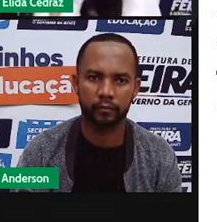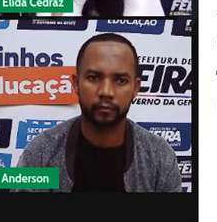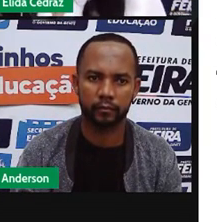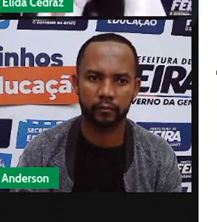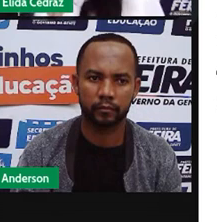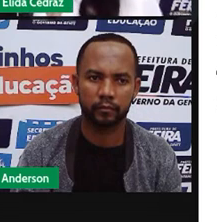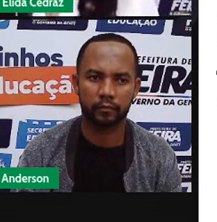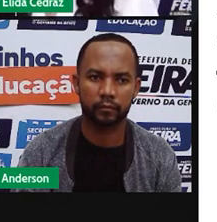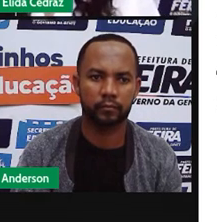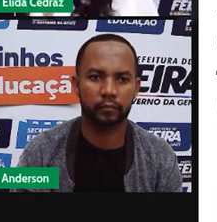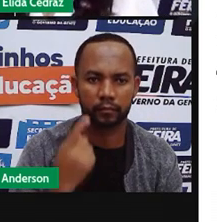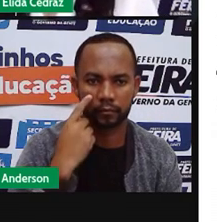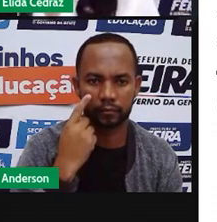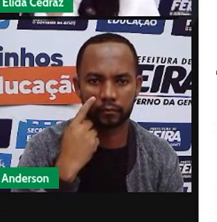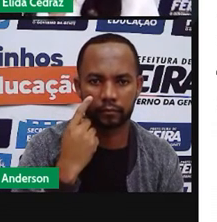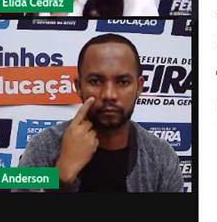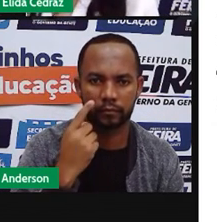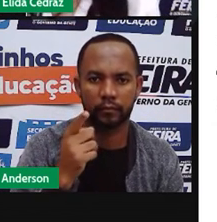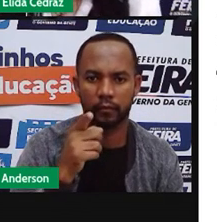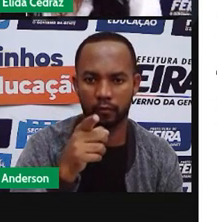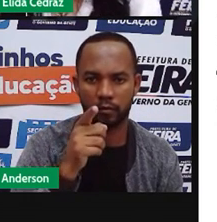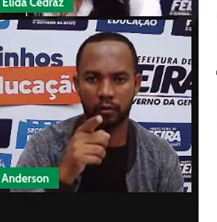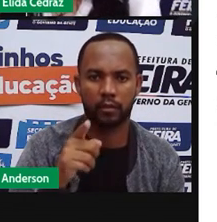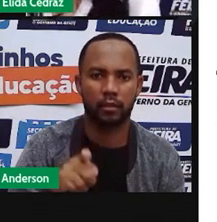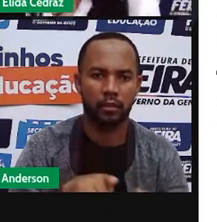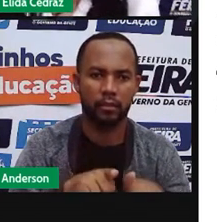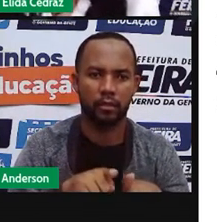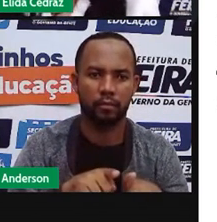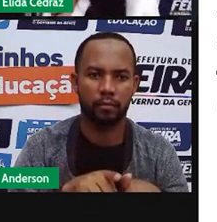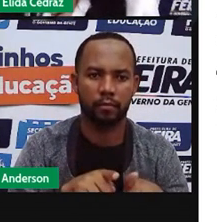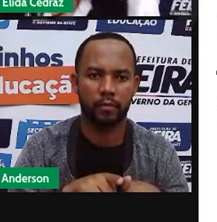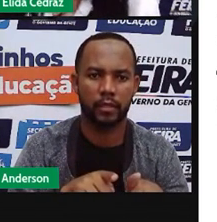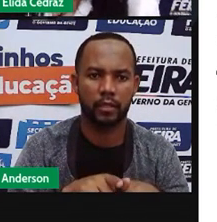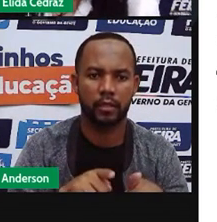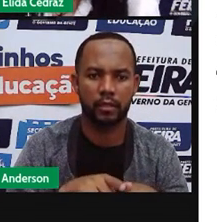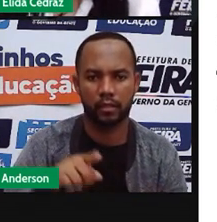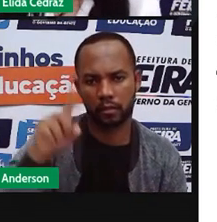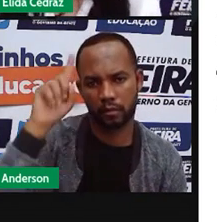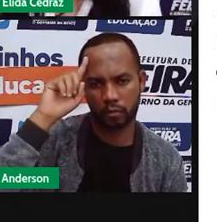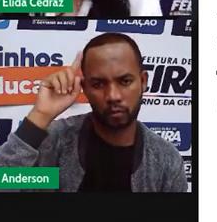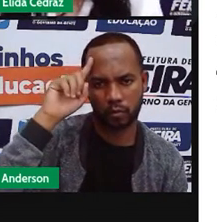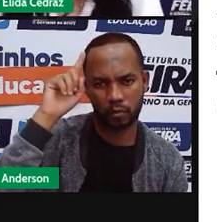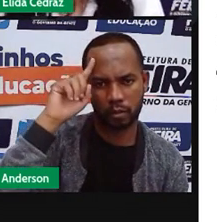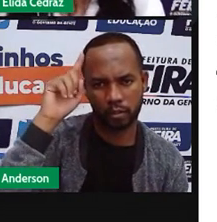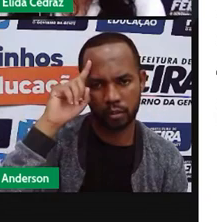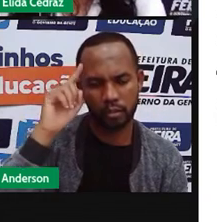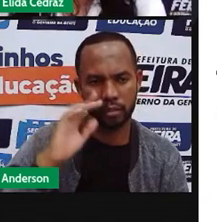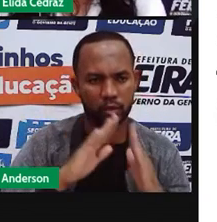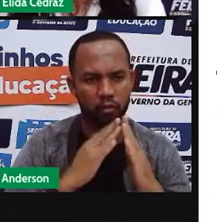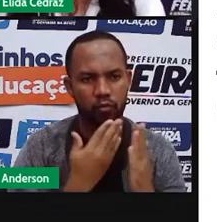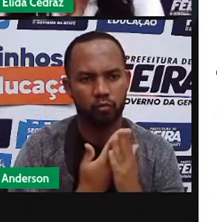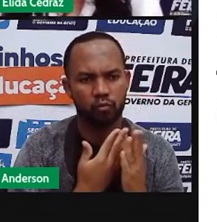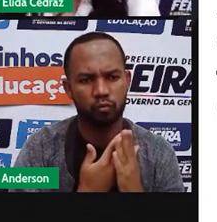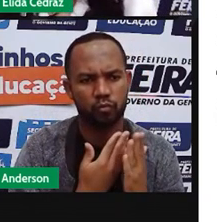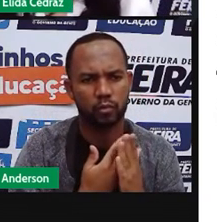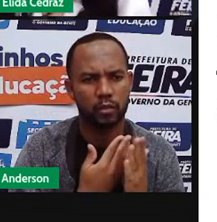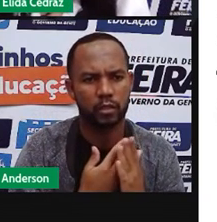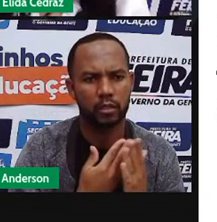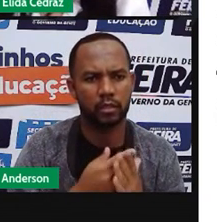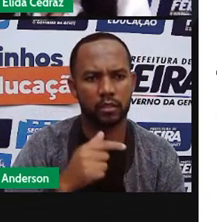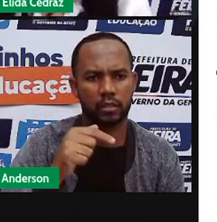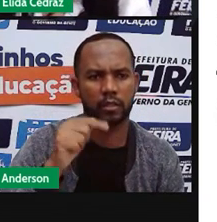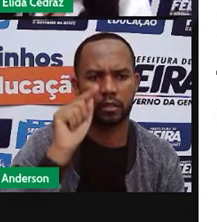agora assim como você ele assiste as aulas diariamente das sete e trinta